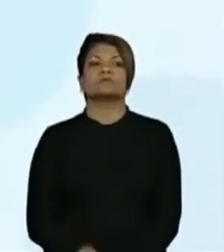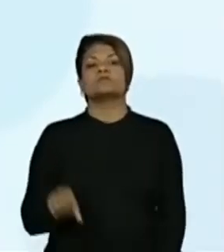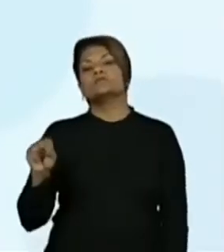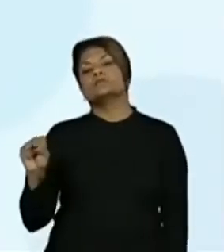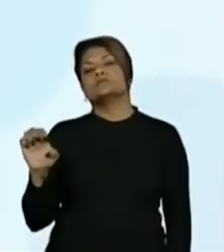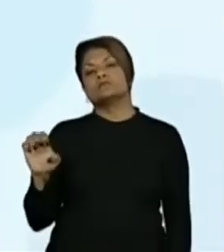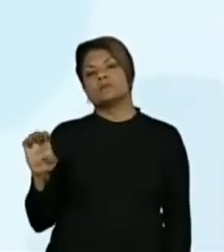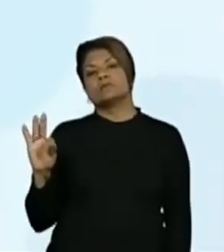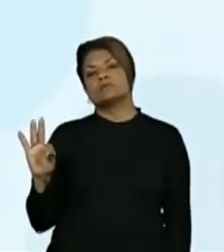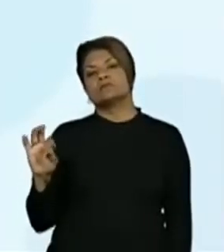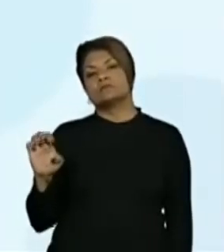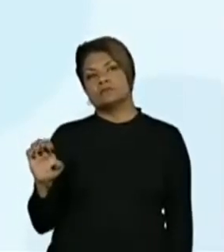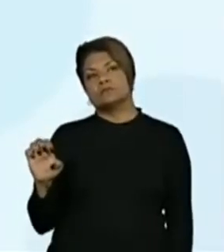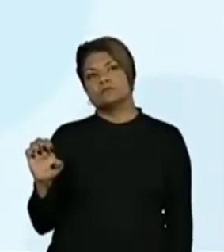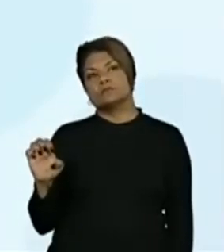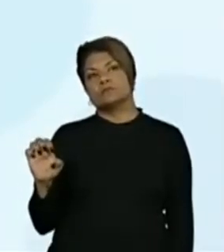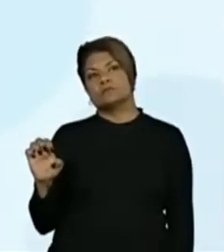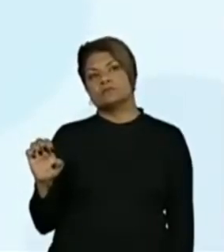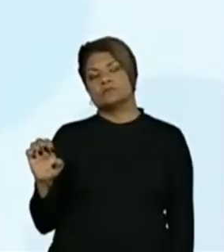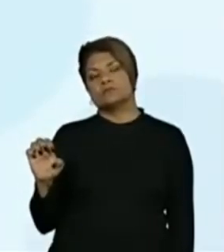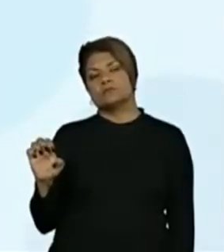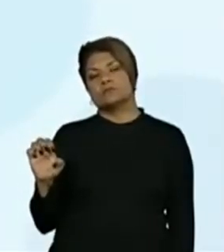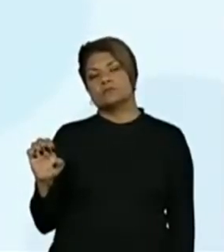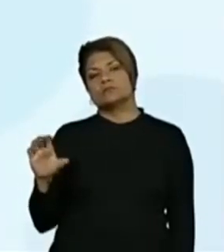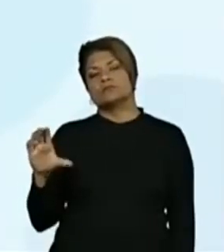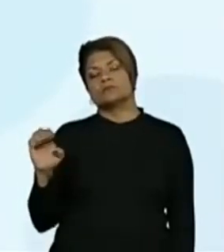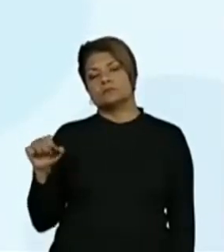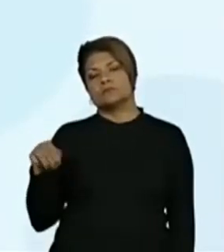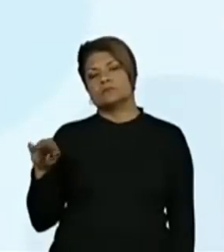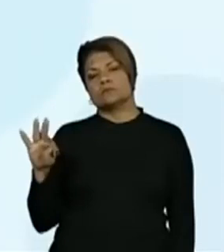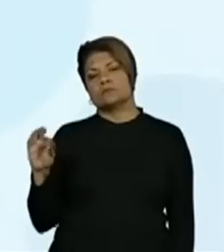739.614. Vamos escrever